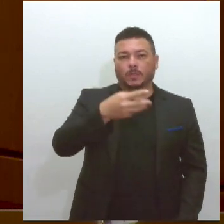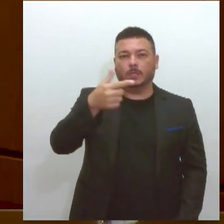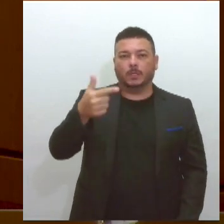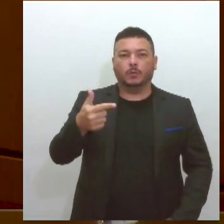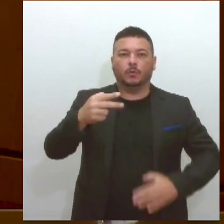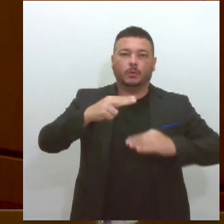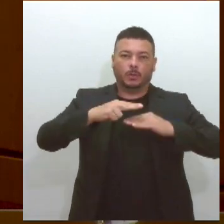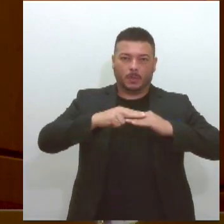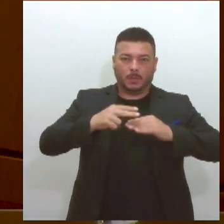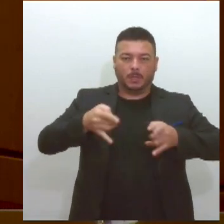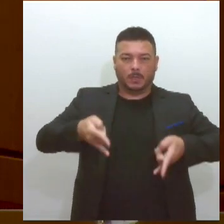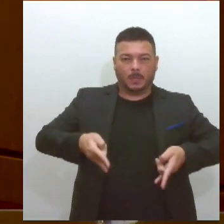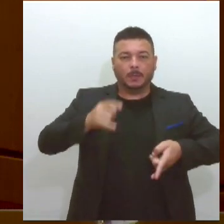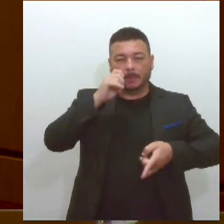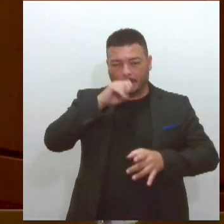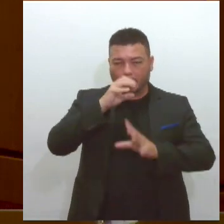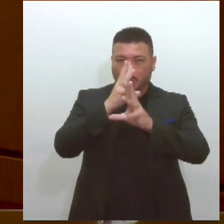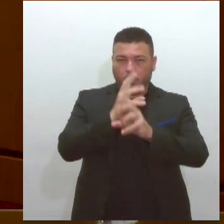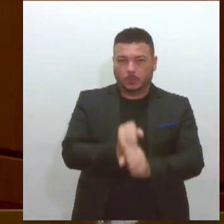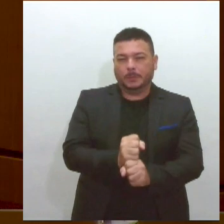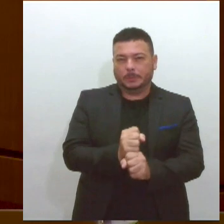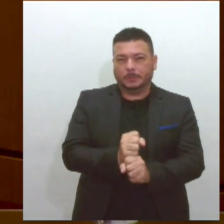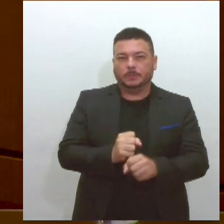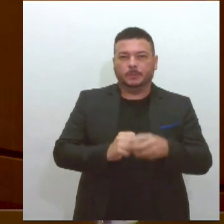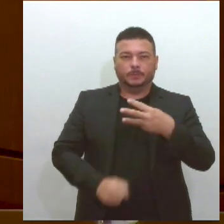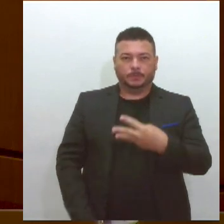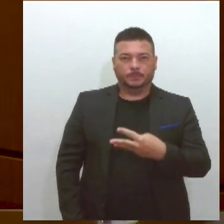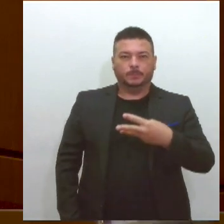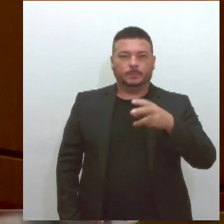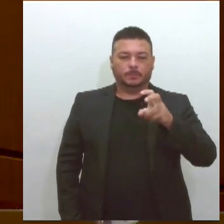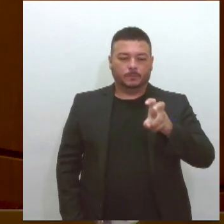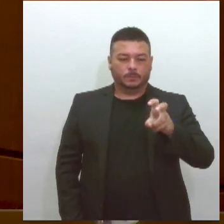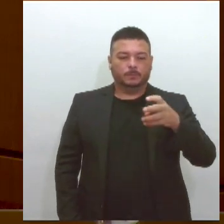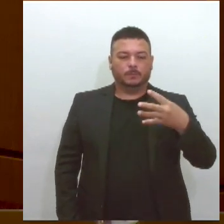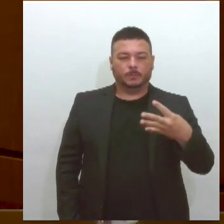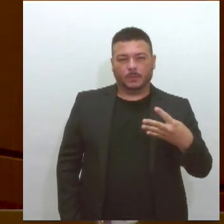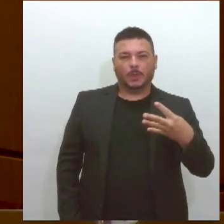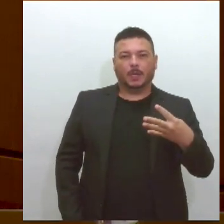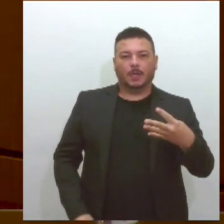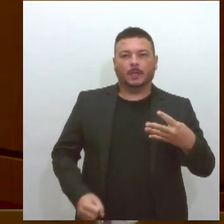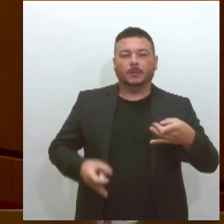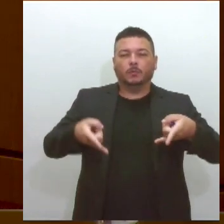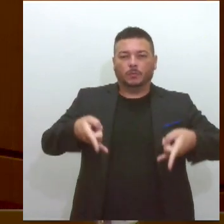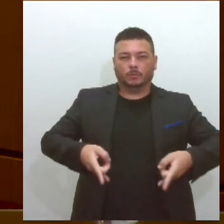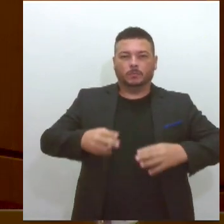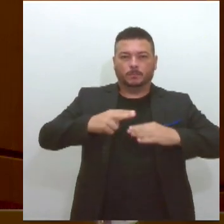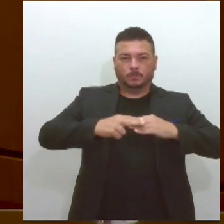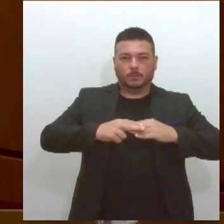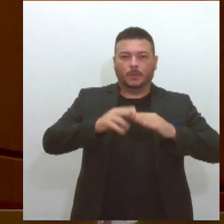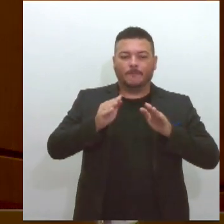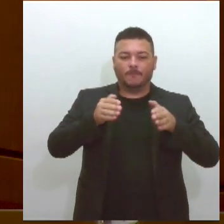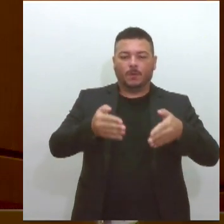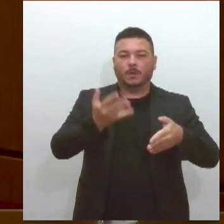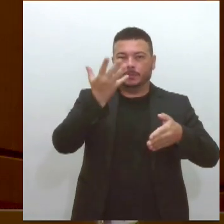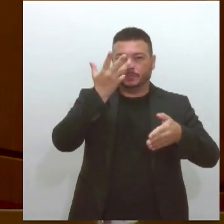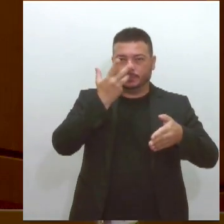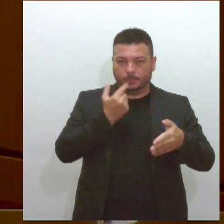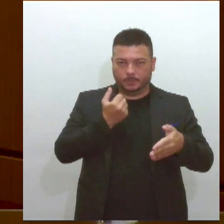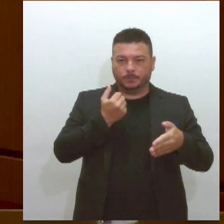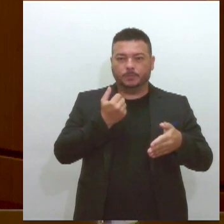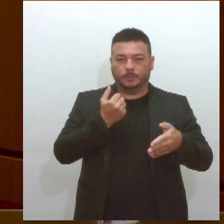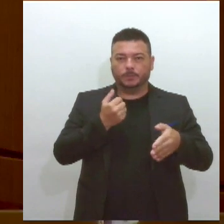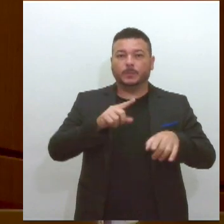totalizando 354 leitos pediátricos, além dos pontos de observação.